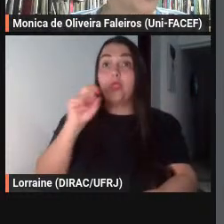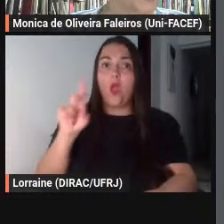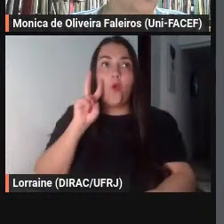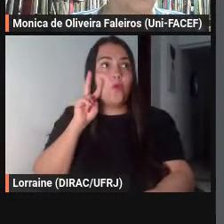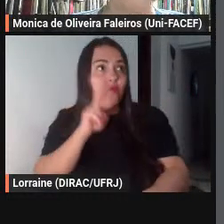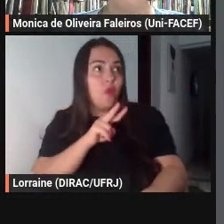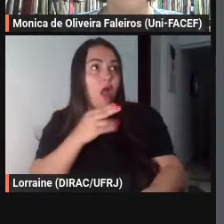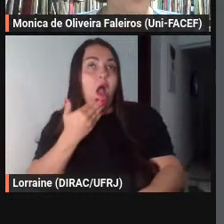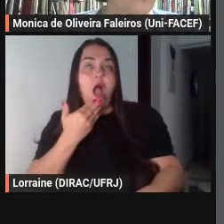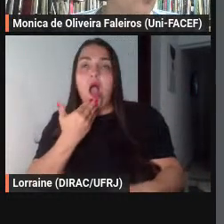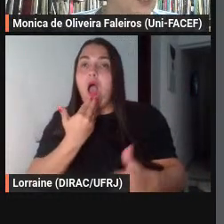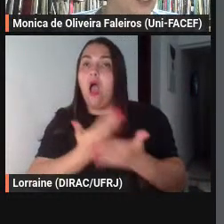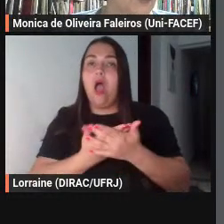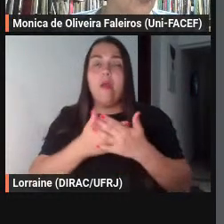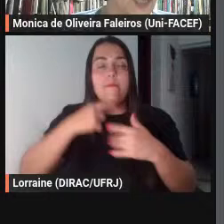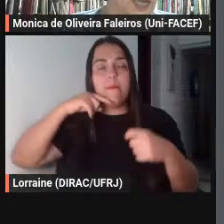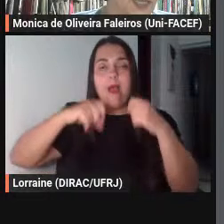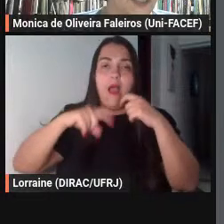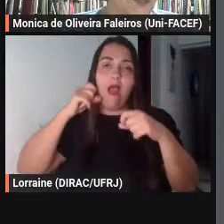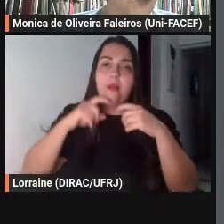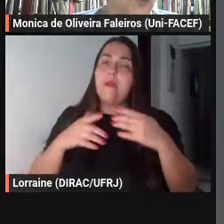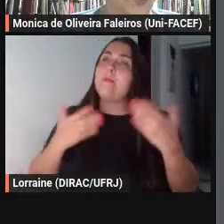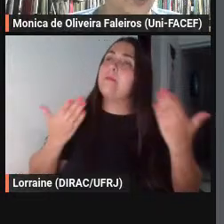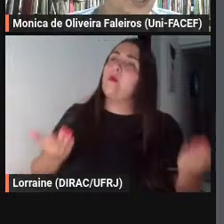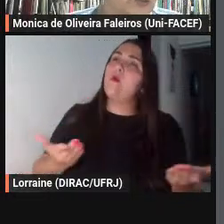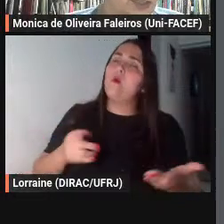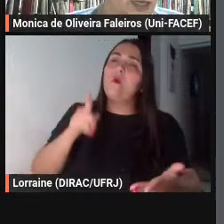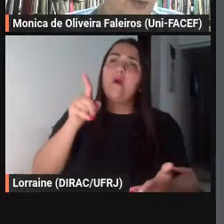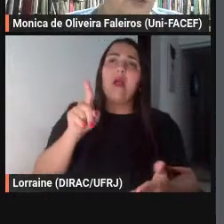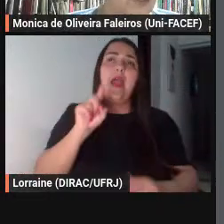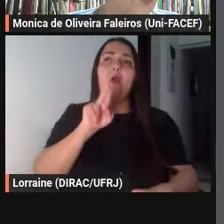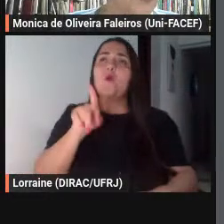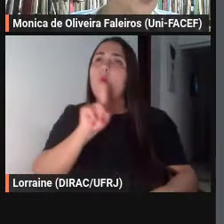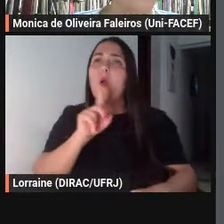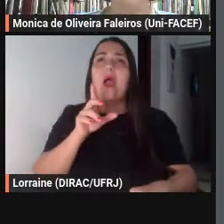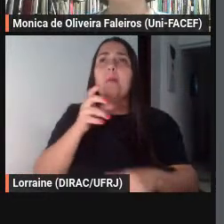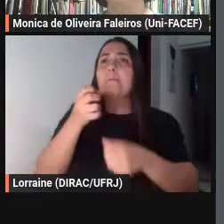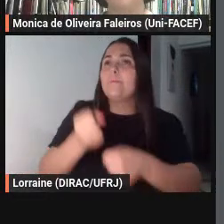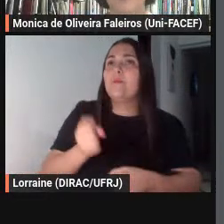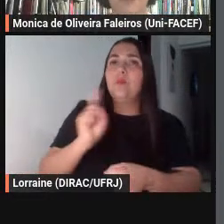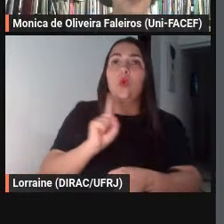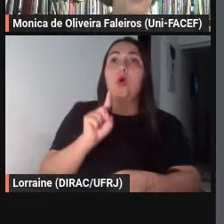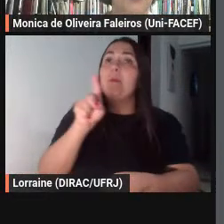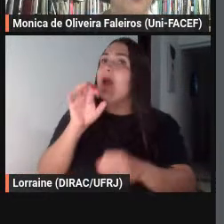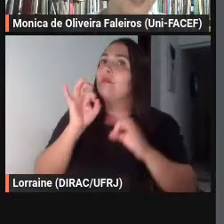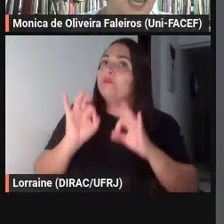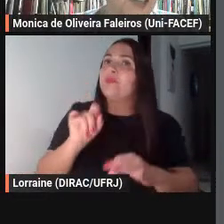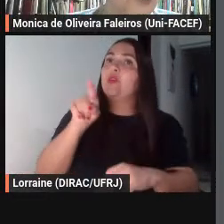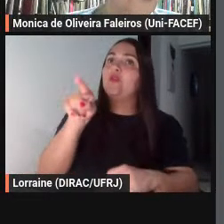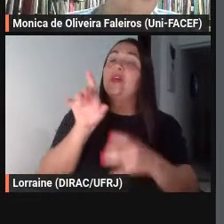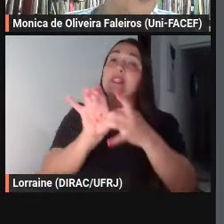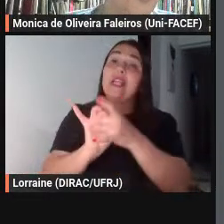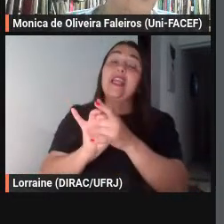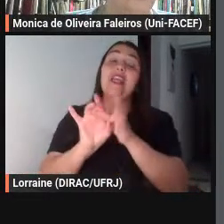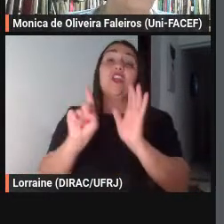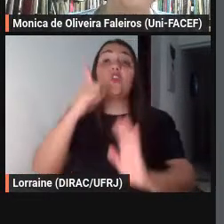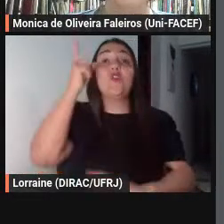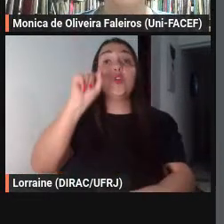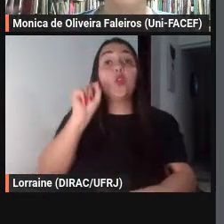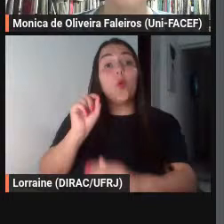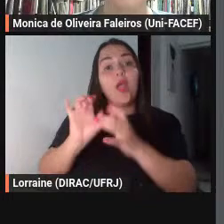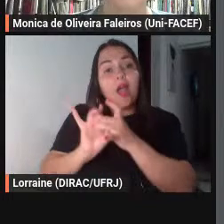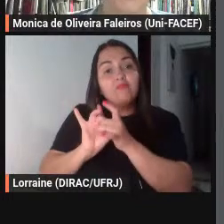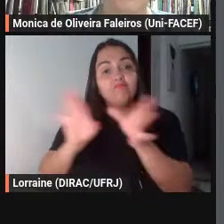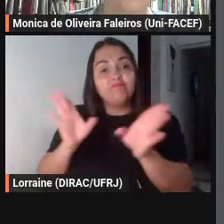de admiração povo cano cara não estou puxando não acho que você acabou de inventar a permissividade bom